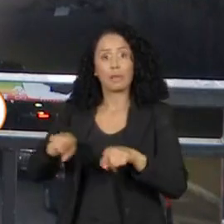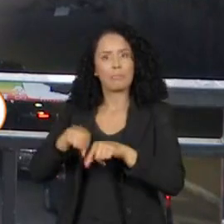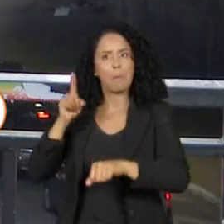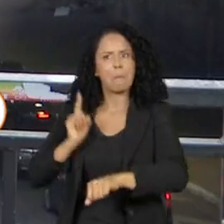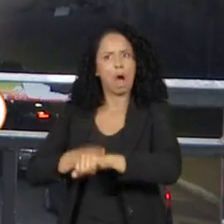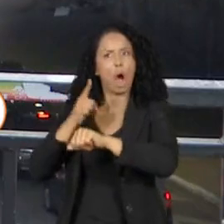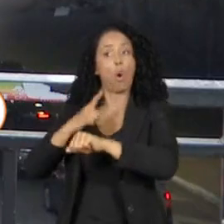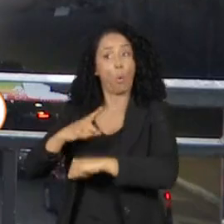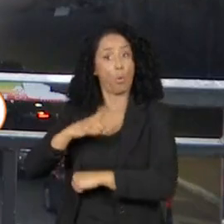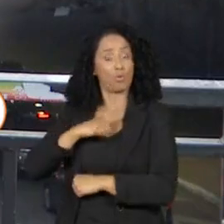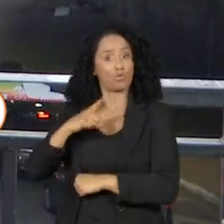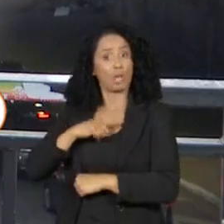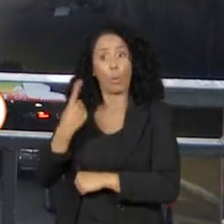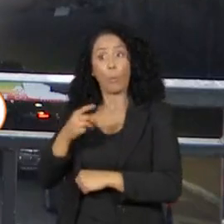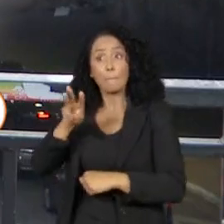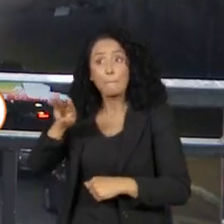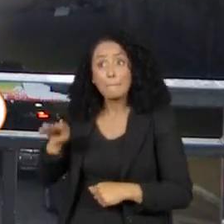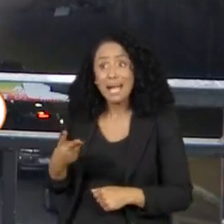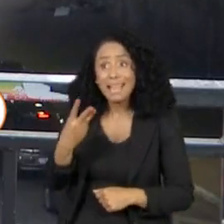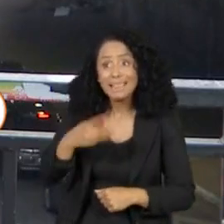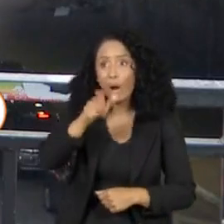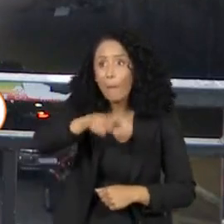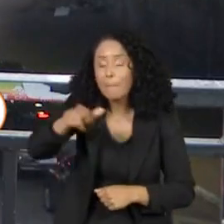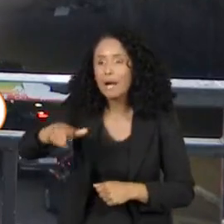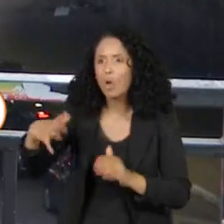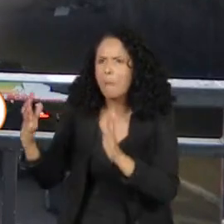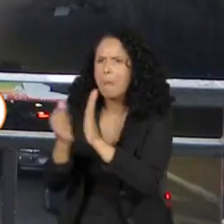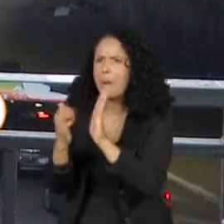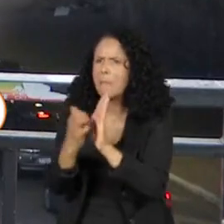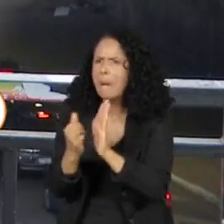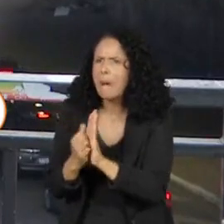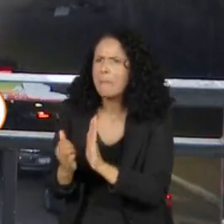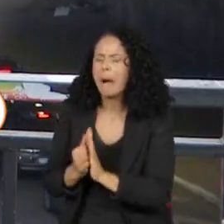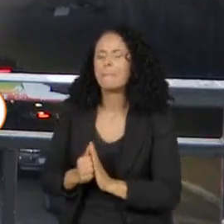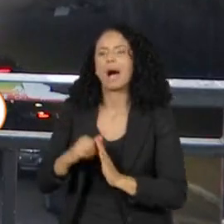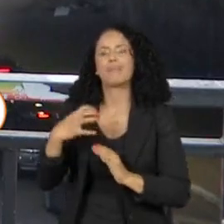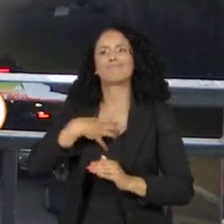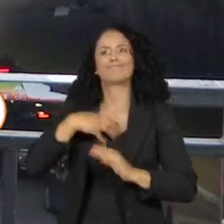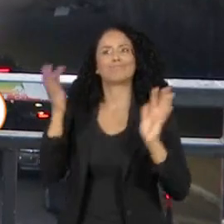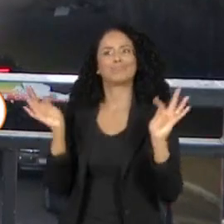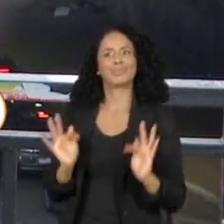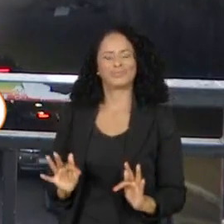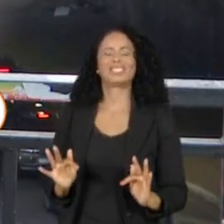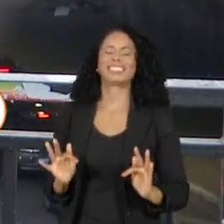um recorde de um milhão de inscritos, o que nos deixa, claro, muito felizes, né Edu? Volto com você aí no estúdio.